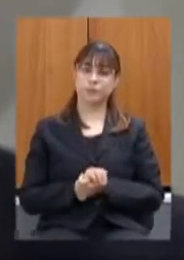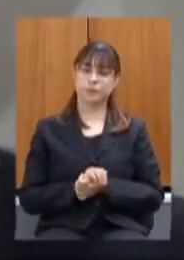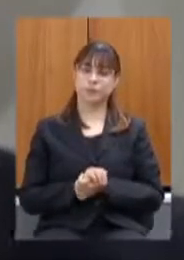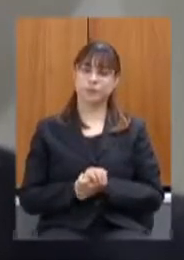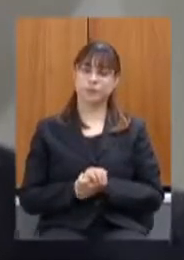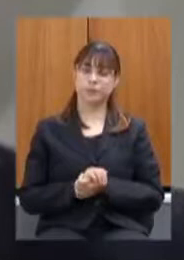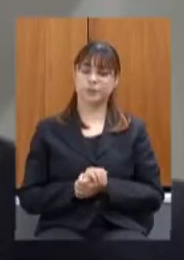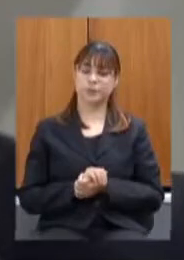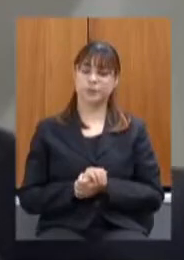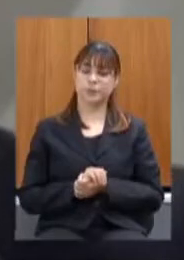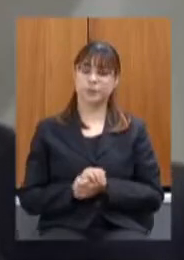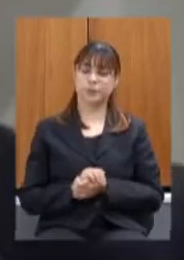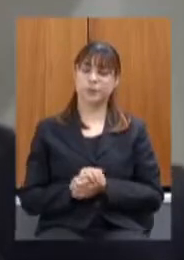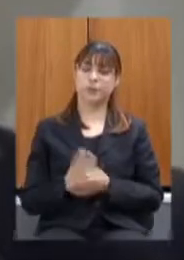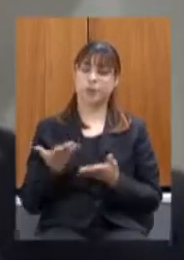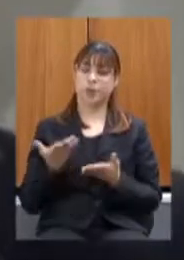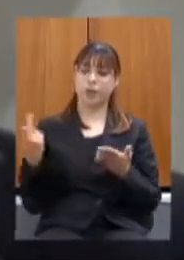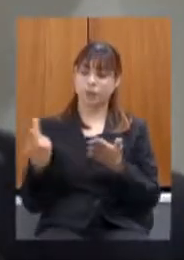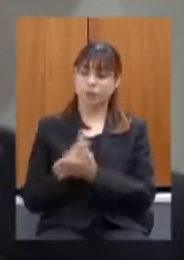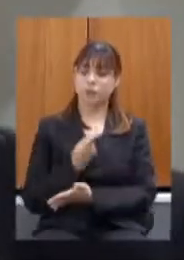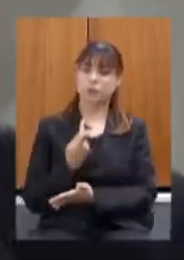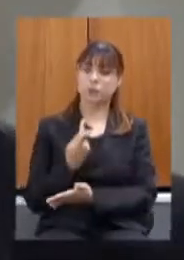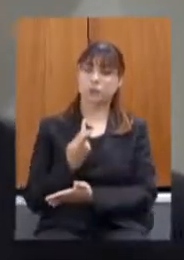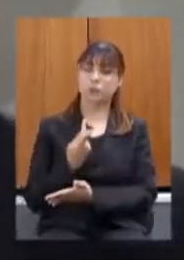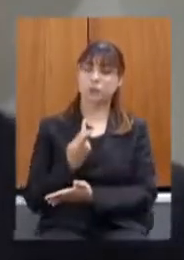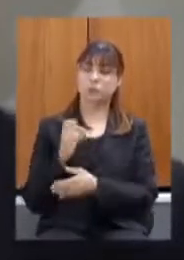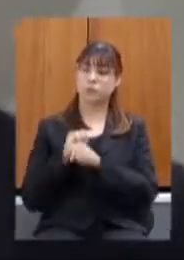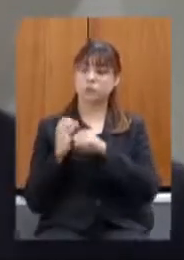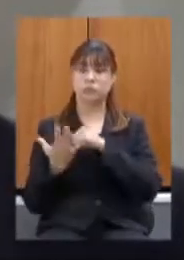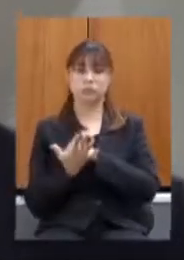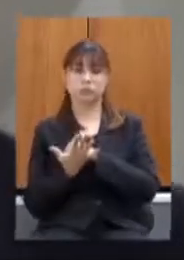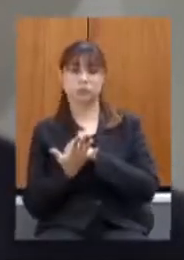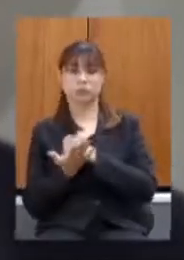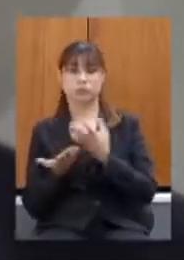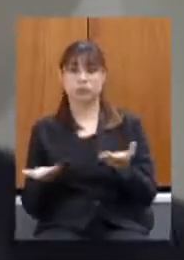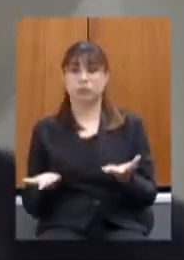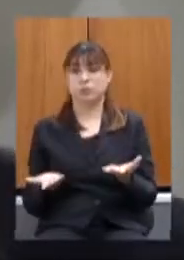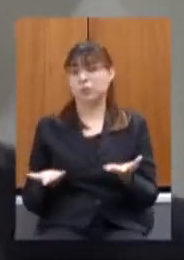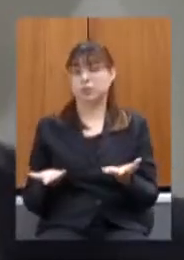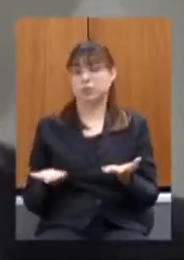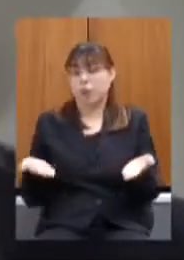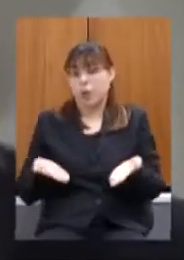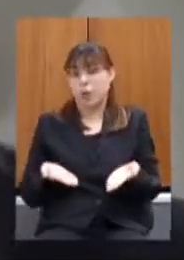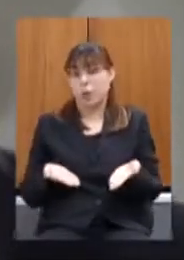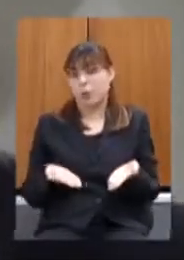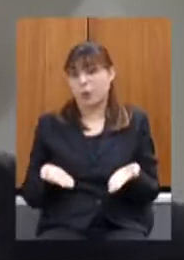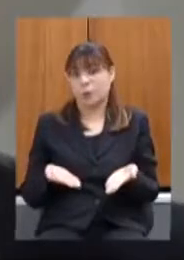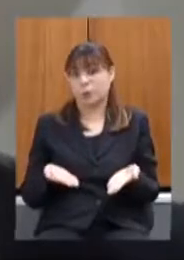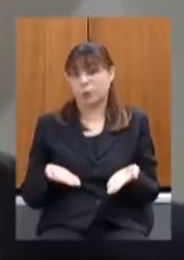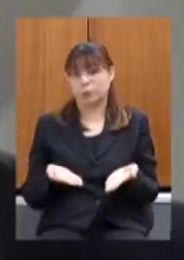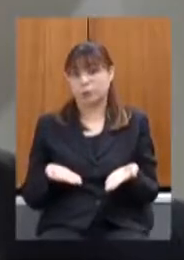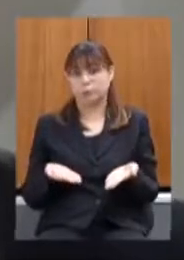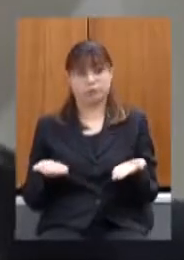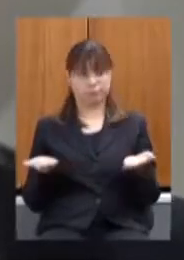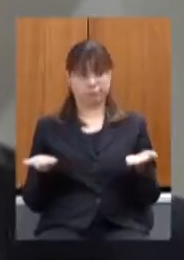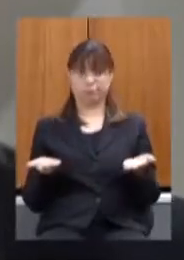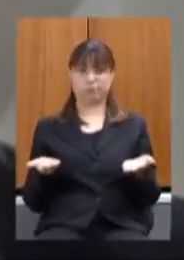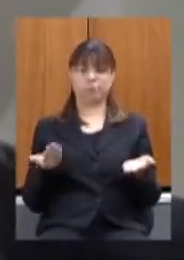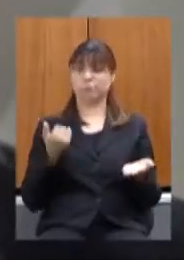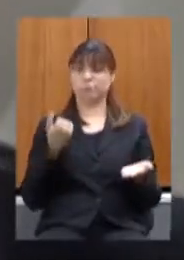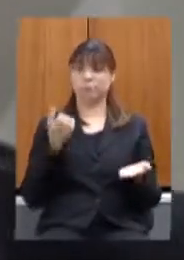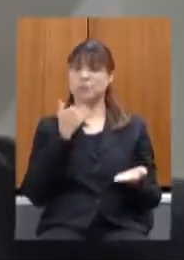veio a pandemia e aí o mercado não a verdade é essa hoje o mercado não tem mais